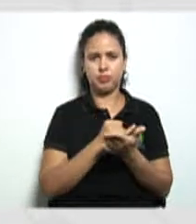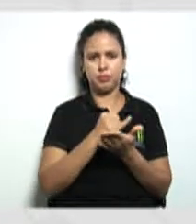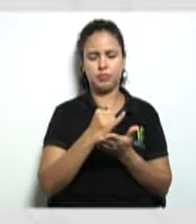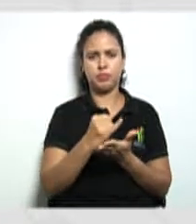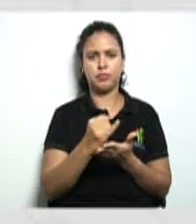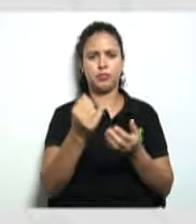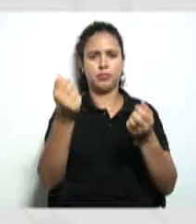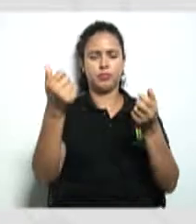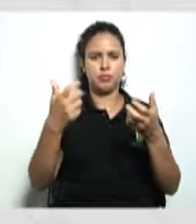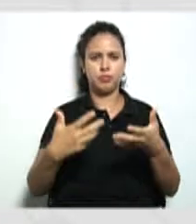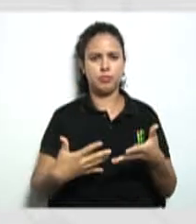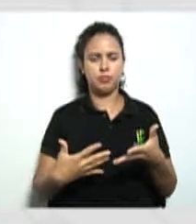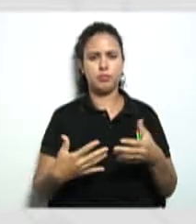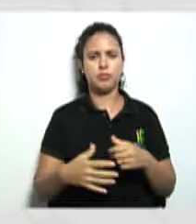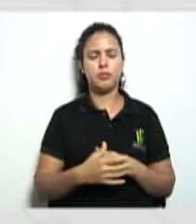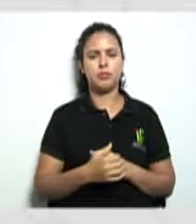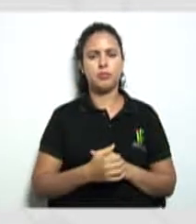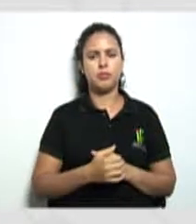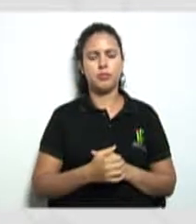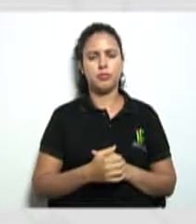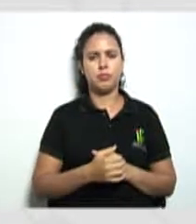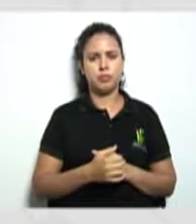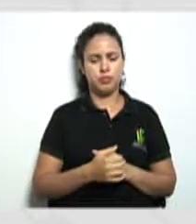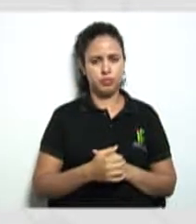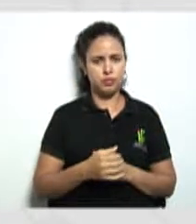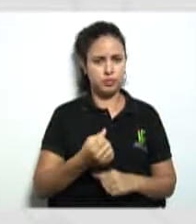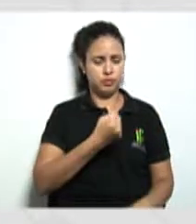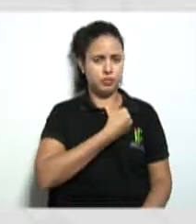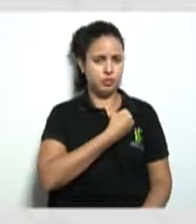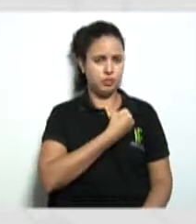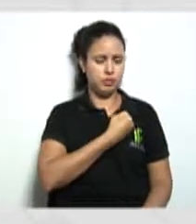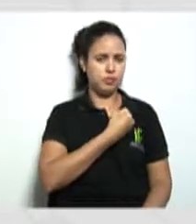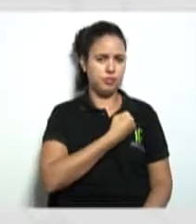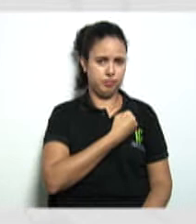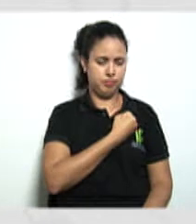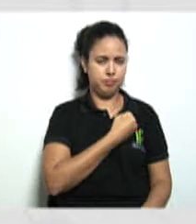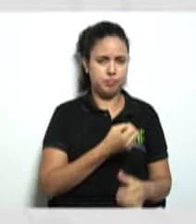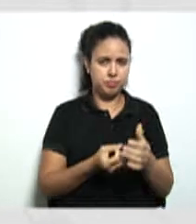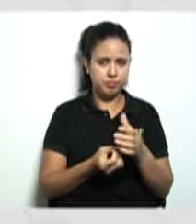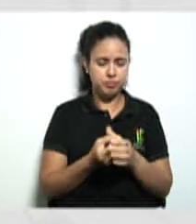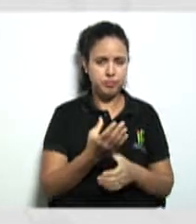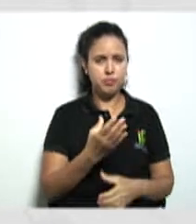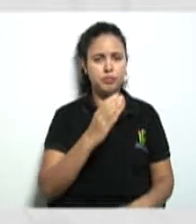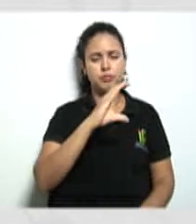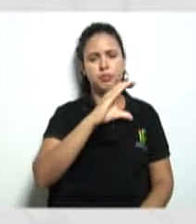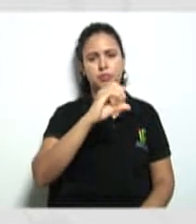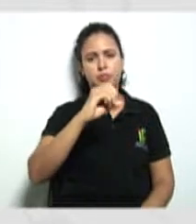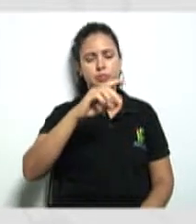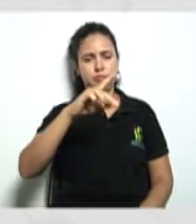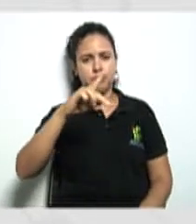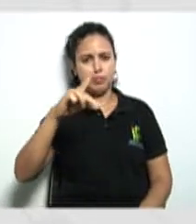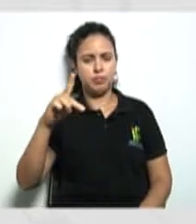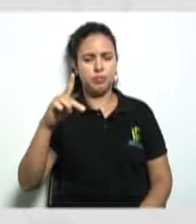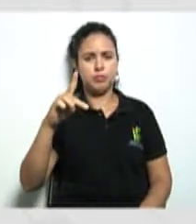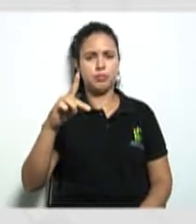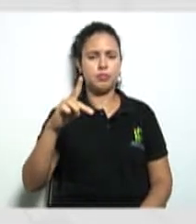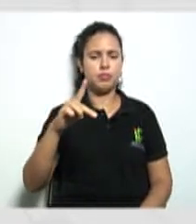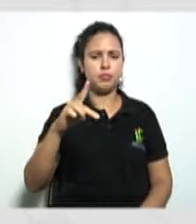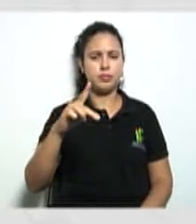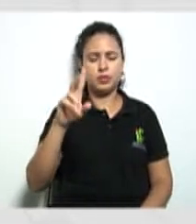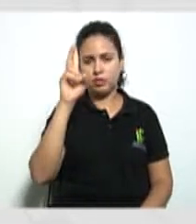falamos do número mínimo para a constituição de uma cooperativa.